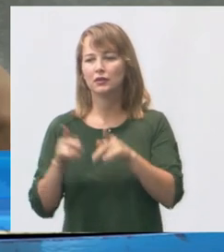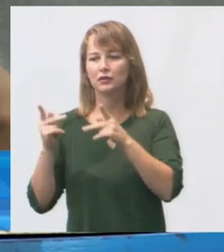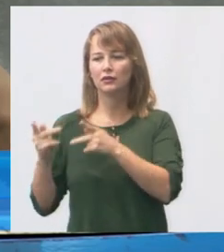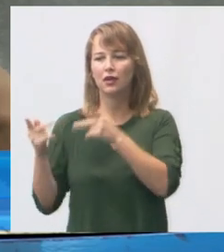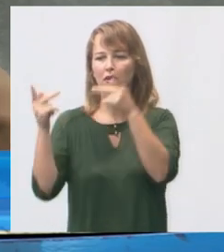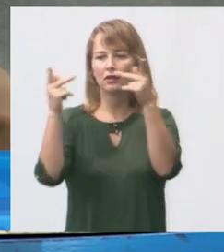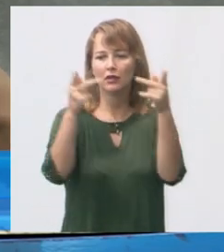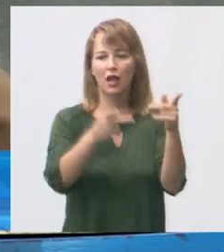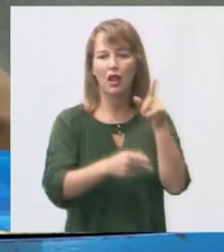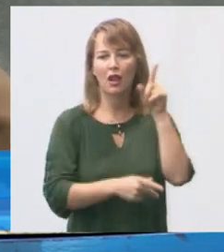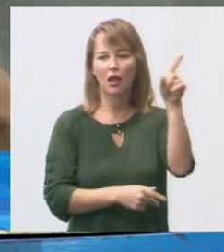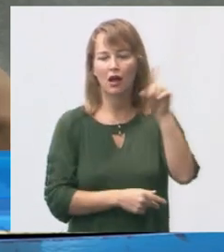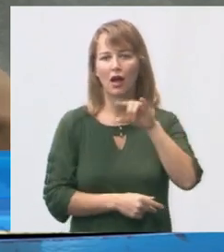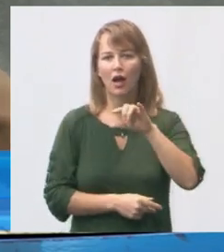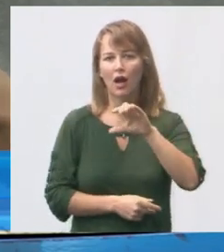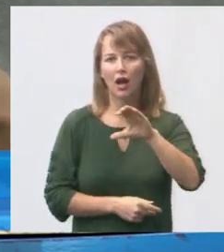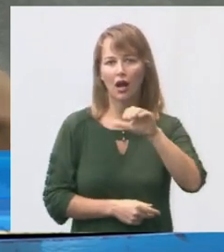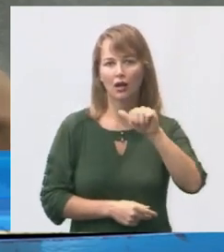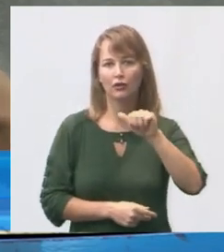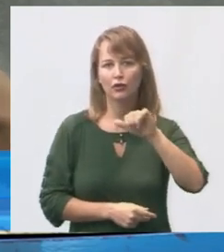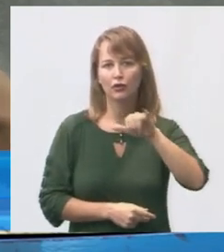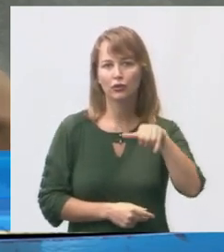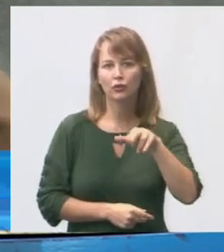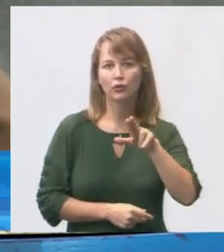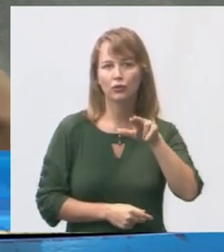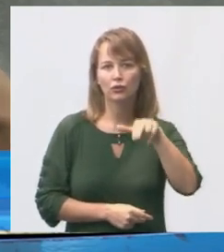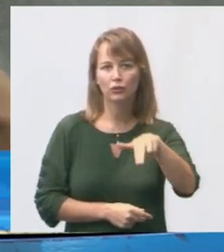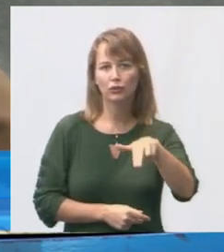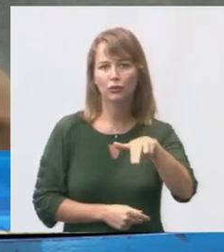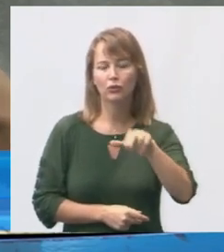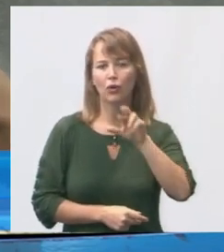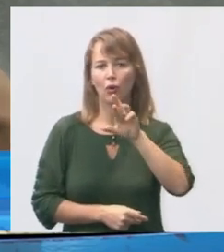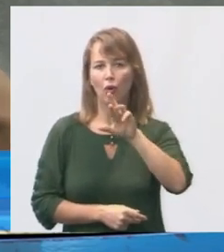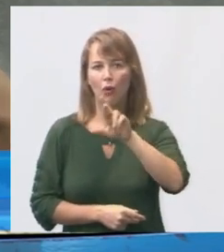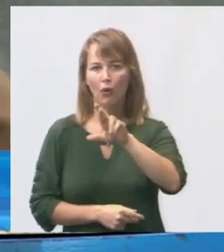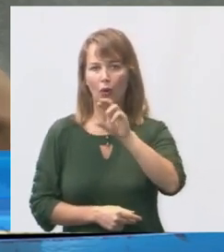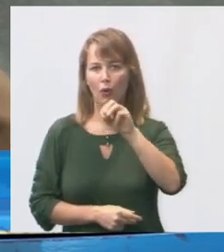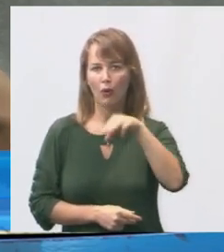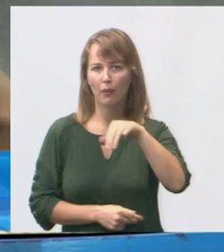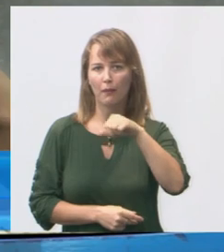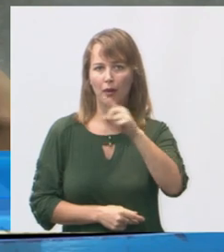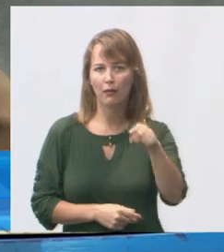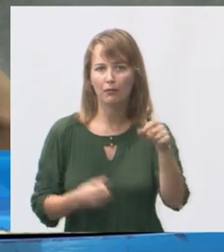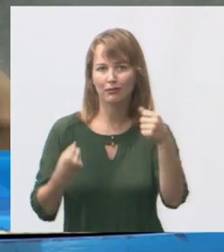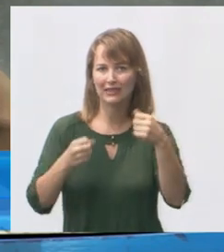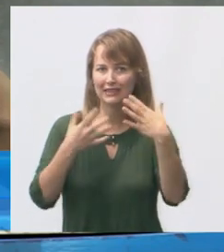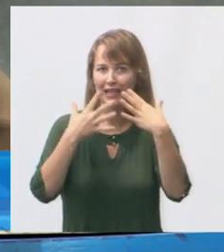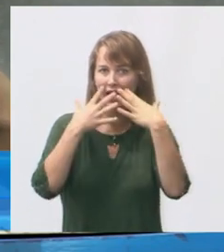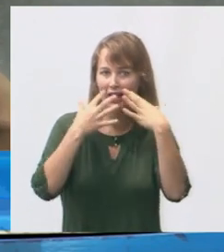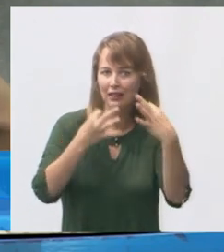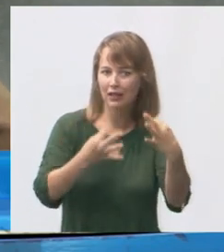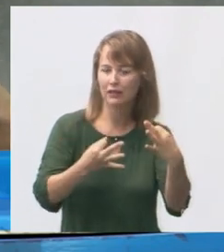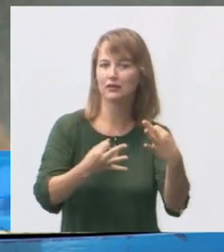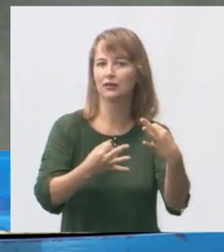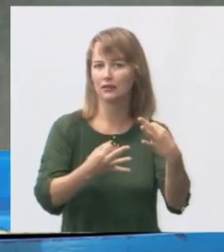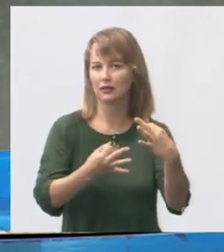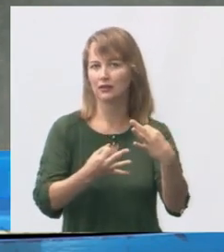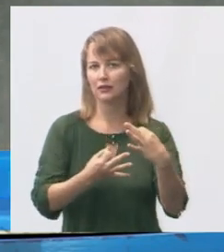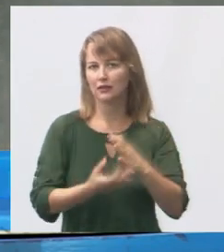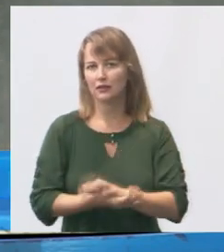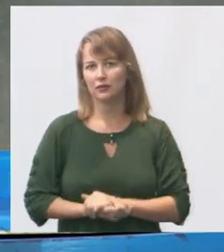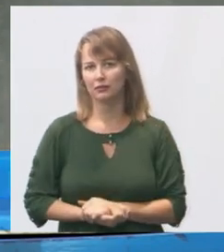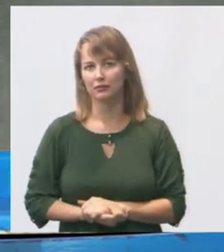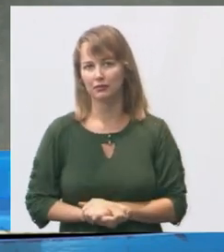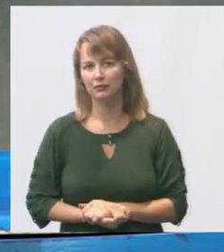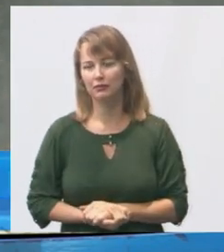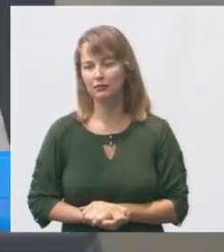ali no Cajun. Nós podemos fazer no mesmo dia no Romão ele também ele merece uma atenção. Está combinado então. Na semana que vem nós vamos